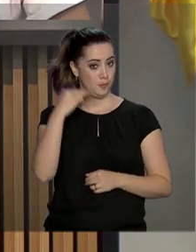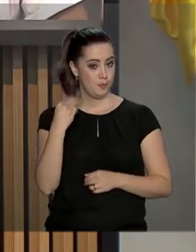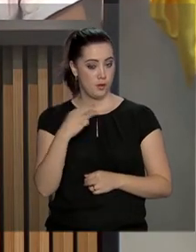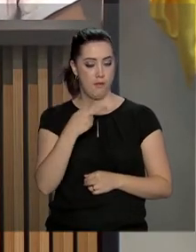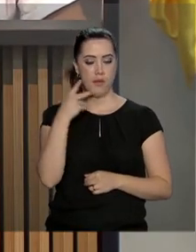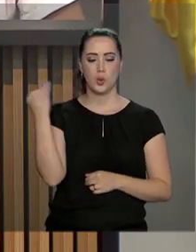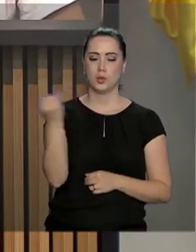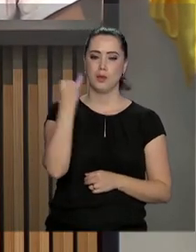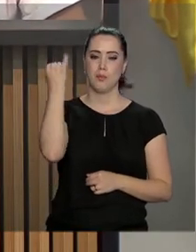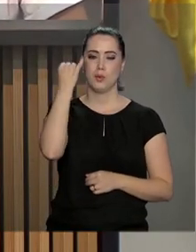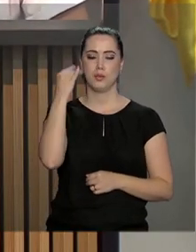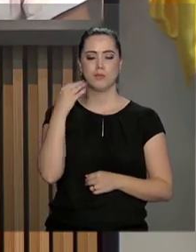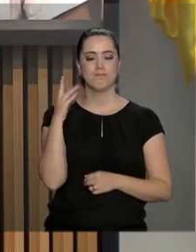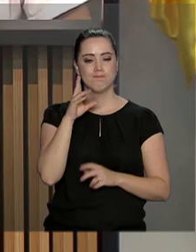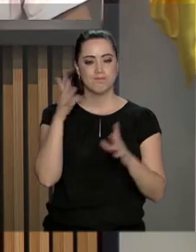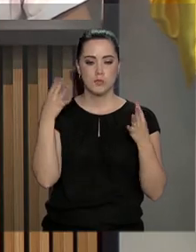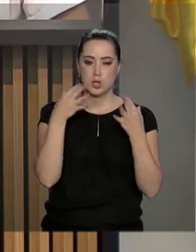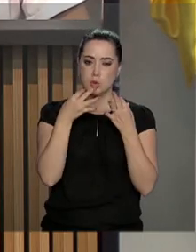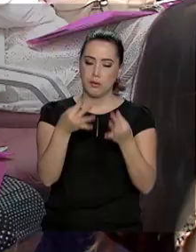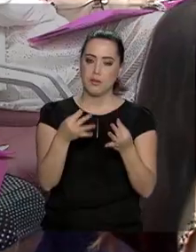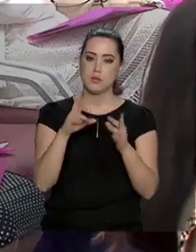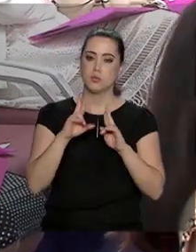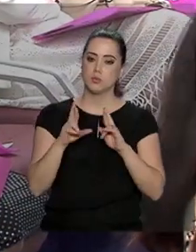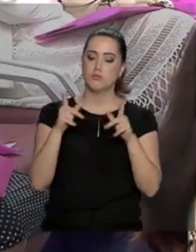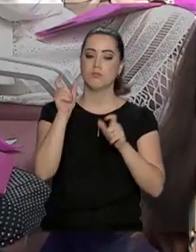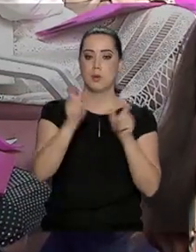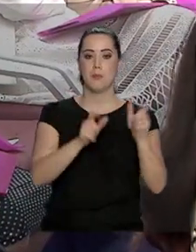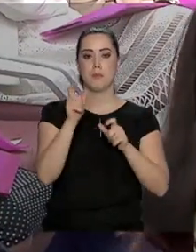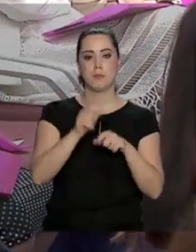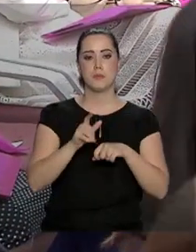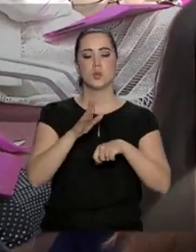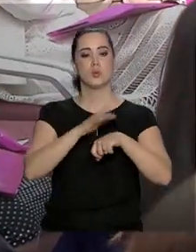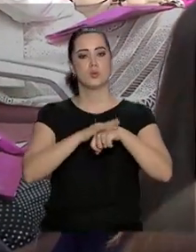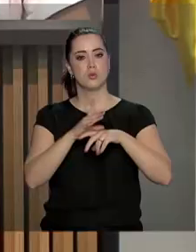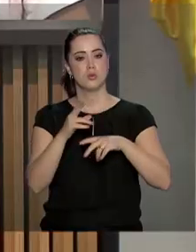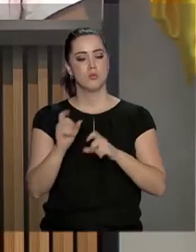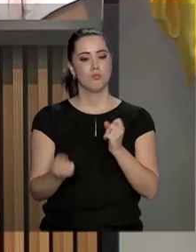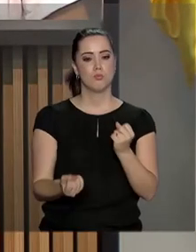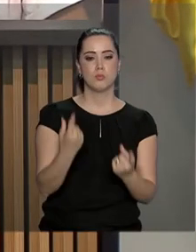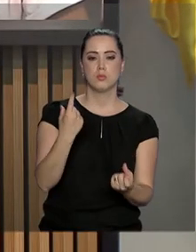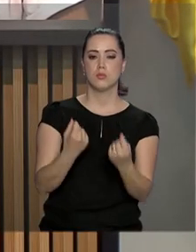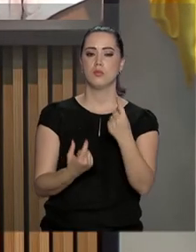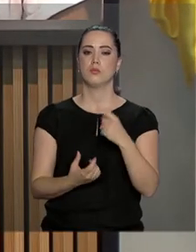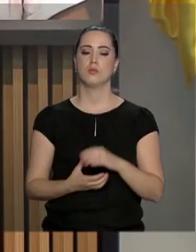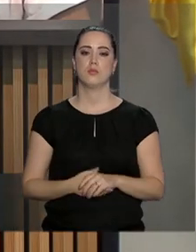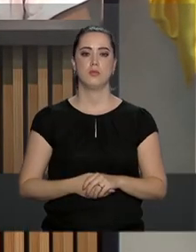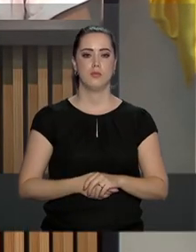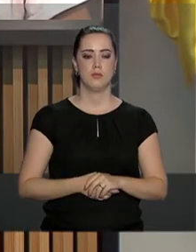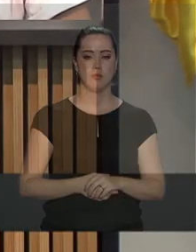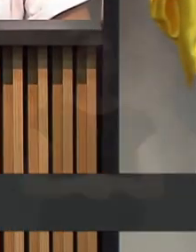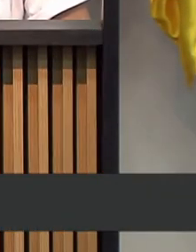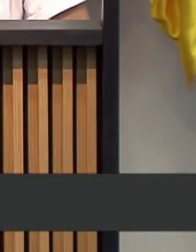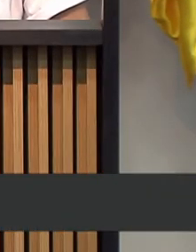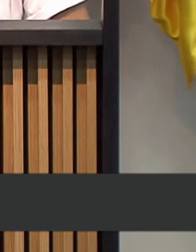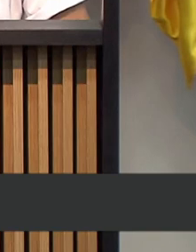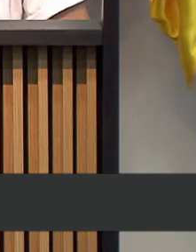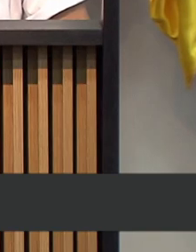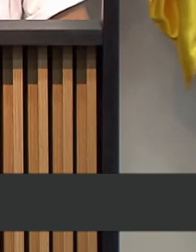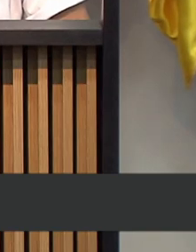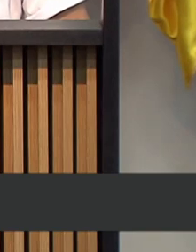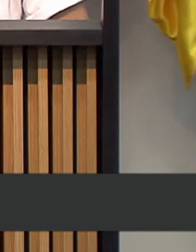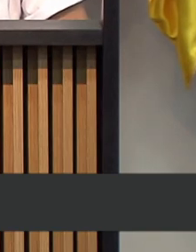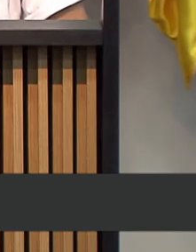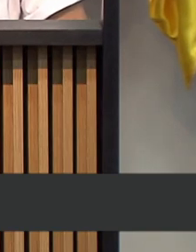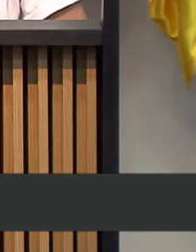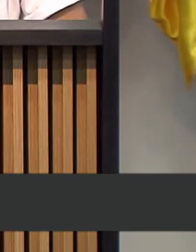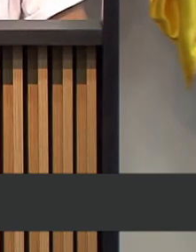importância de um olhar diferenciado para as pessoas com doenças raras. Temos de olhar mais por essas crianças e jovens, que